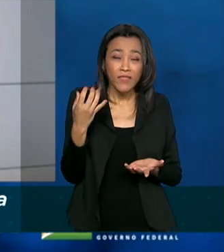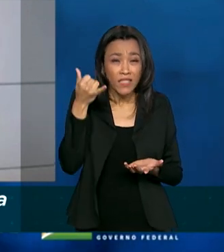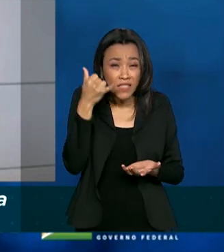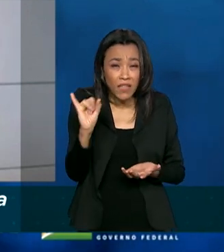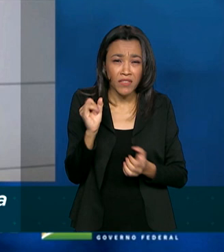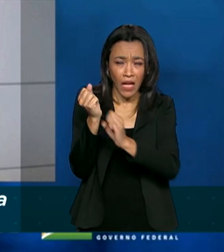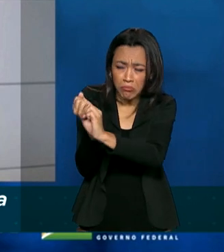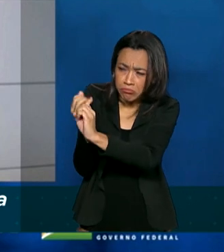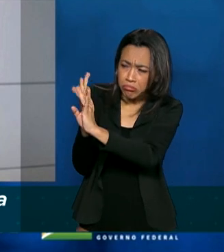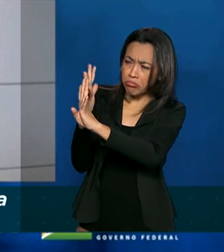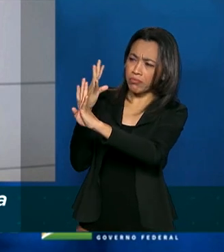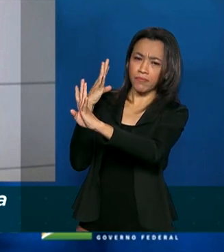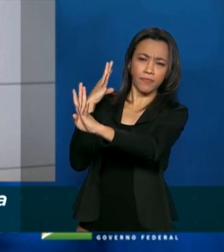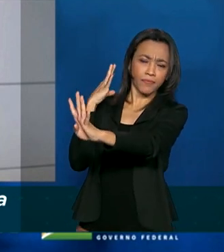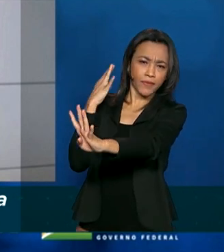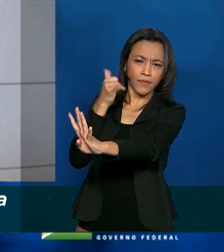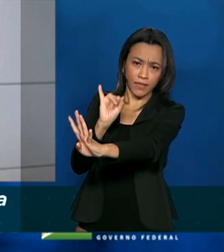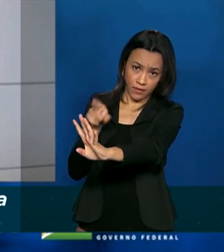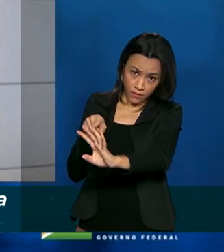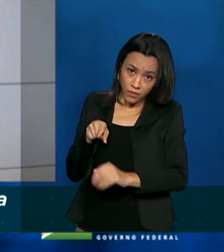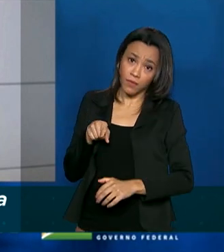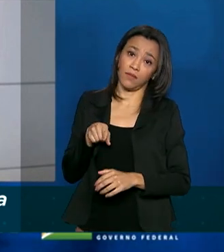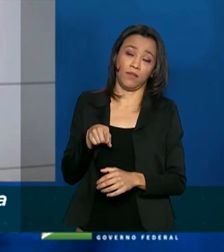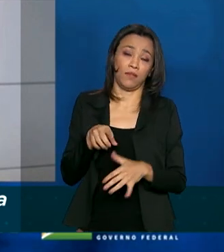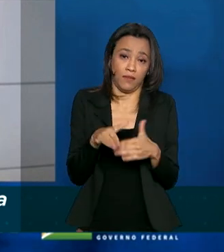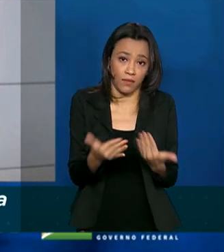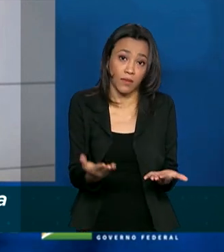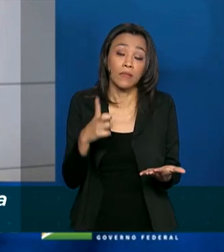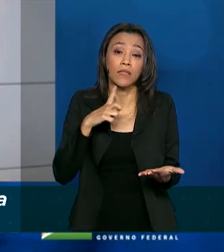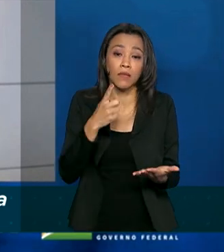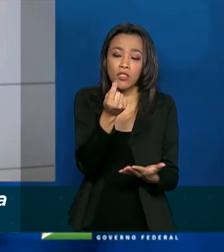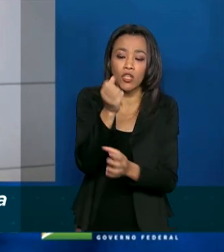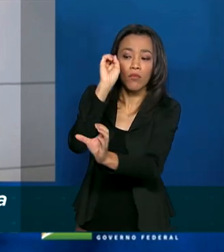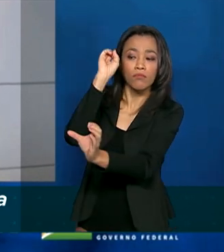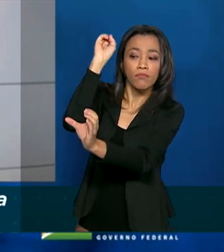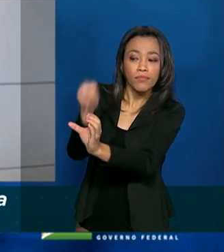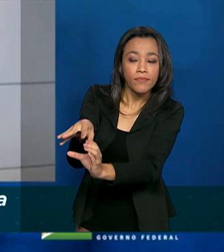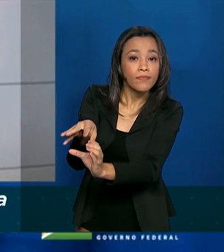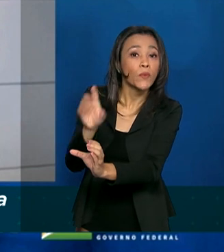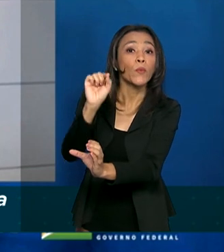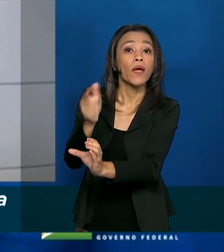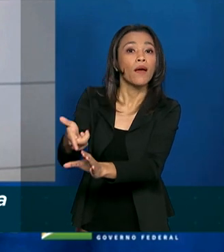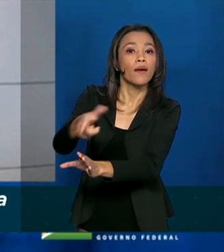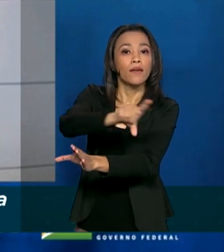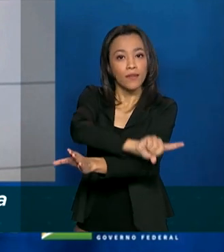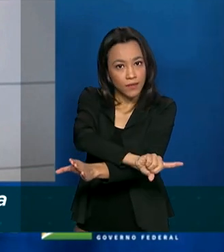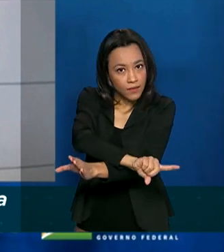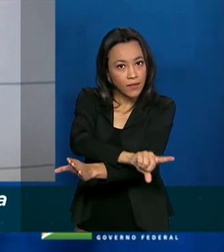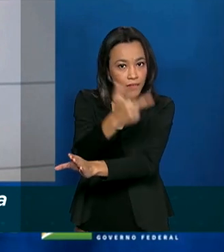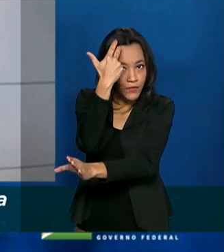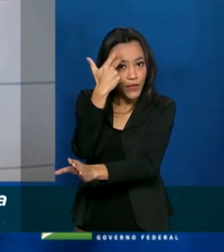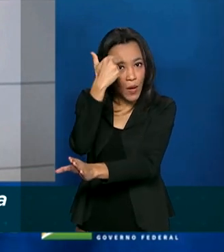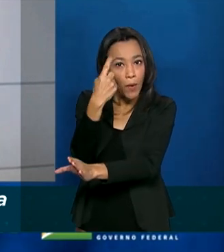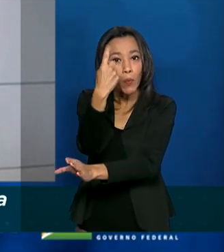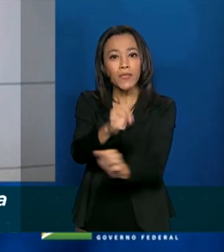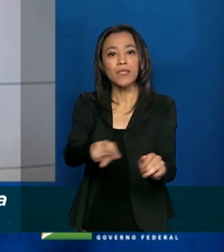as filas, esse equilíbrio, então nós temos esse depósito antes da liberação, normalmente uma